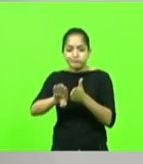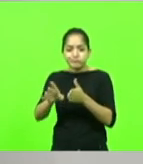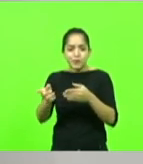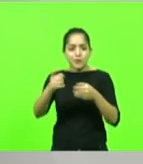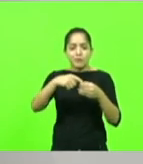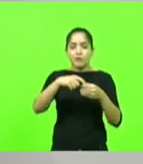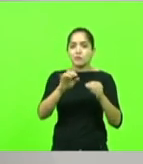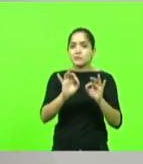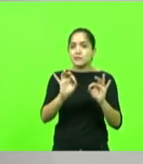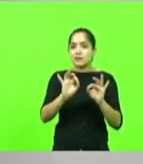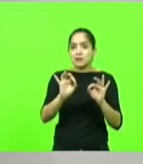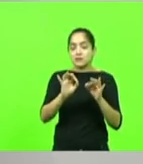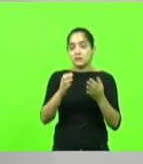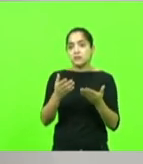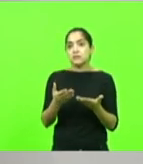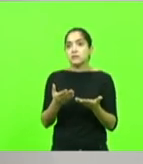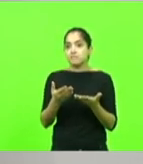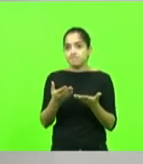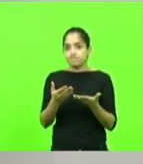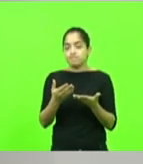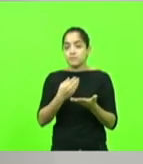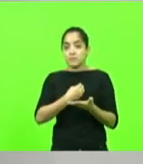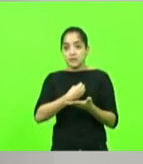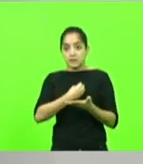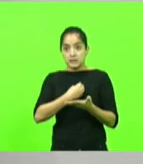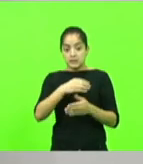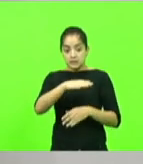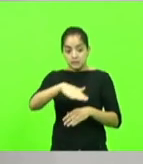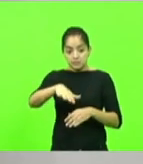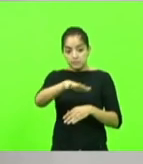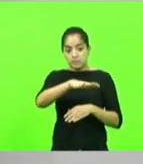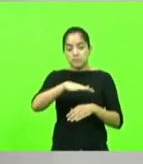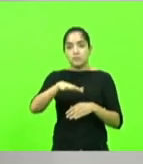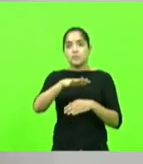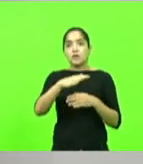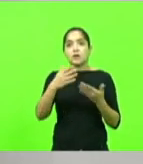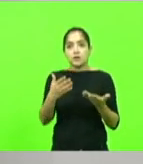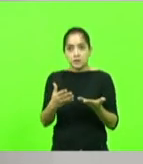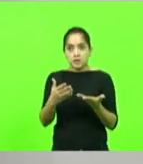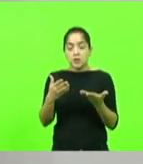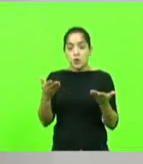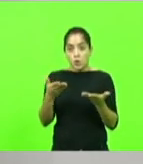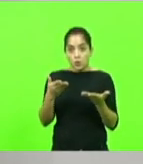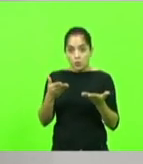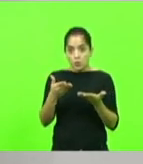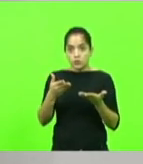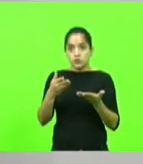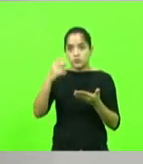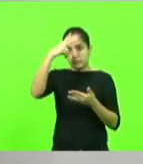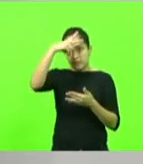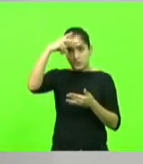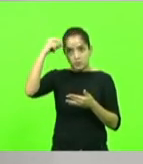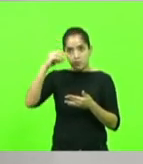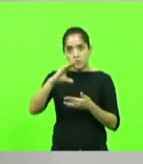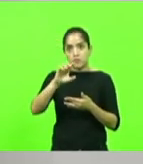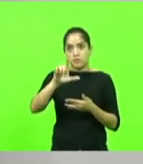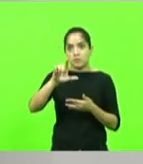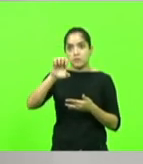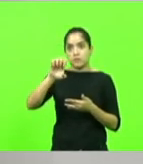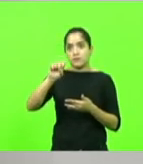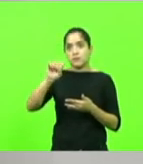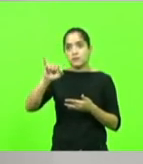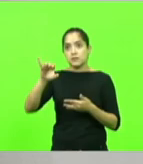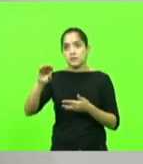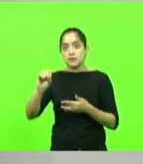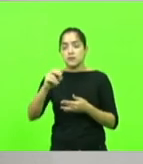quem mora no norte do estado, para quem é da minha região. Tive a oportunidade de receber hoje no meu gabinete o prefeito Clésio, lá de São João, o